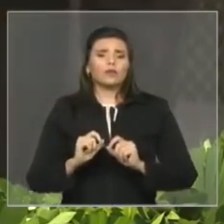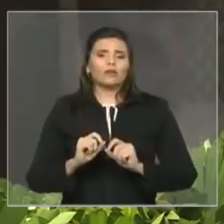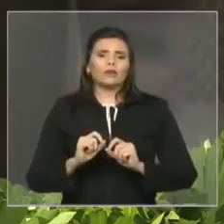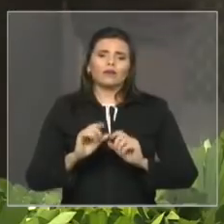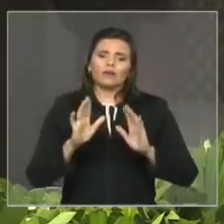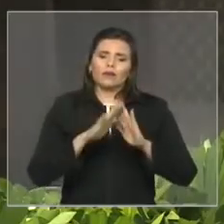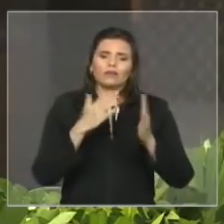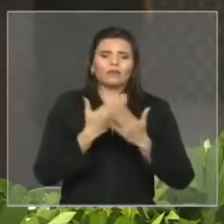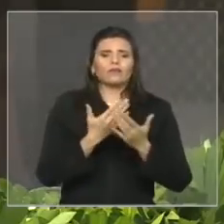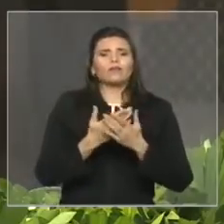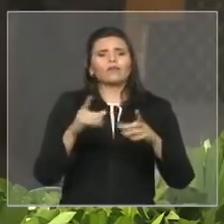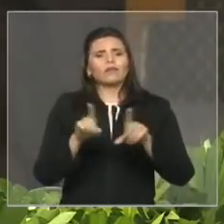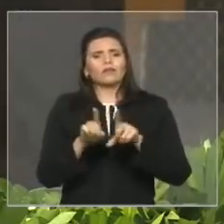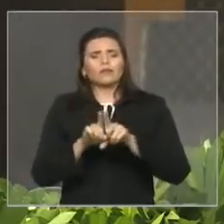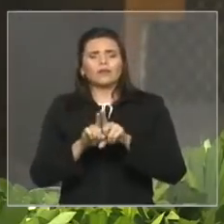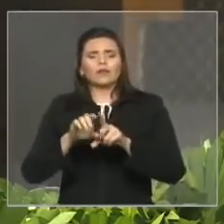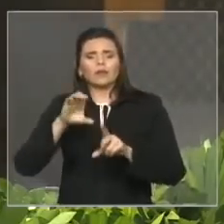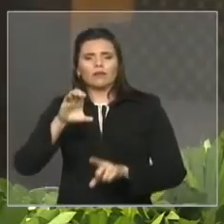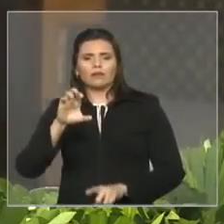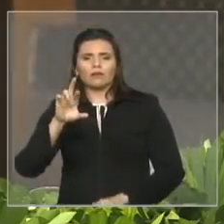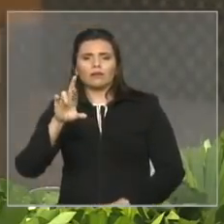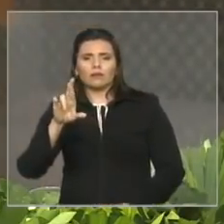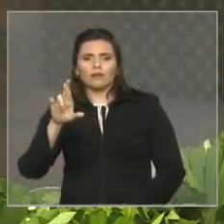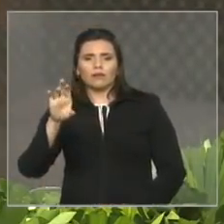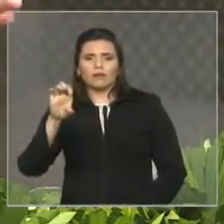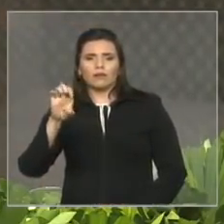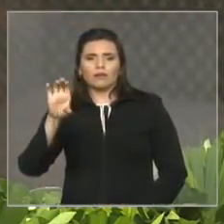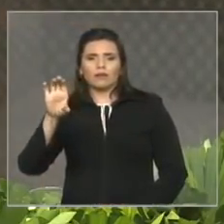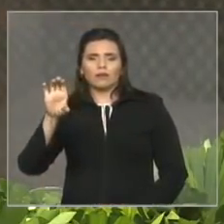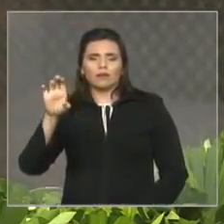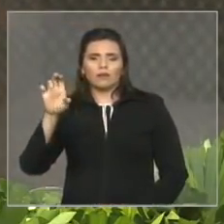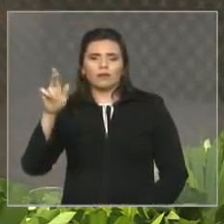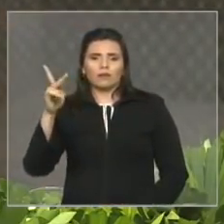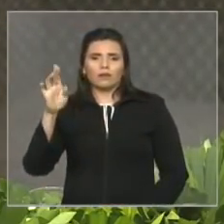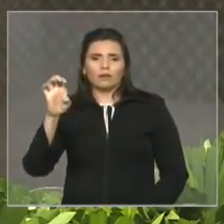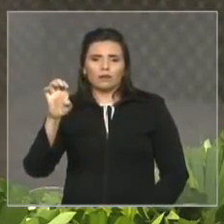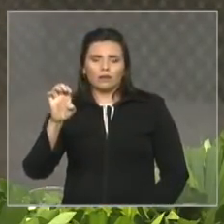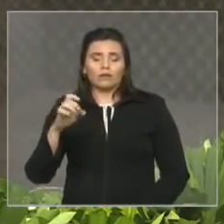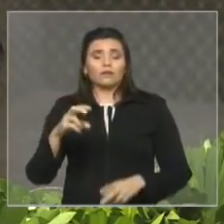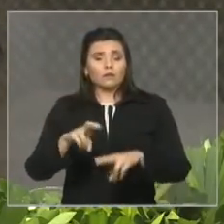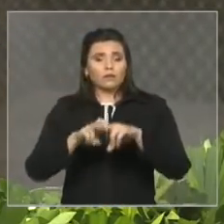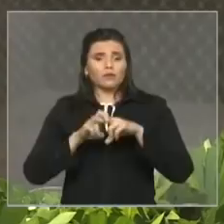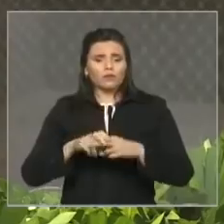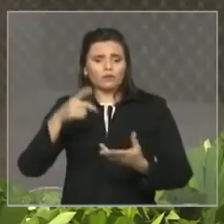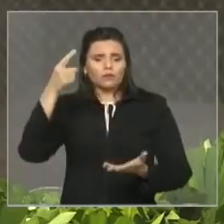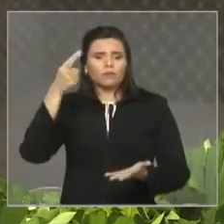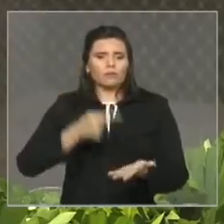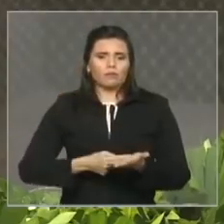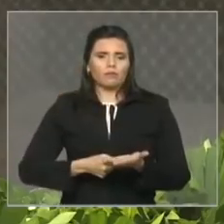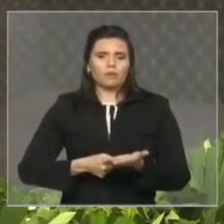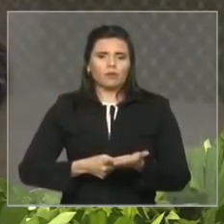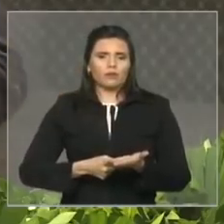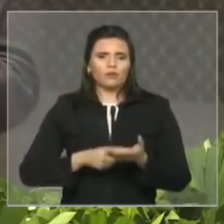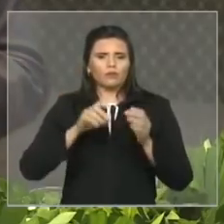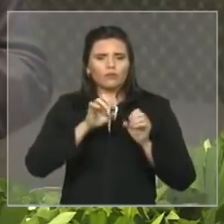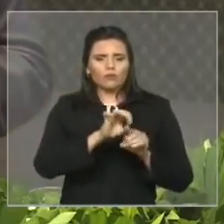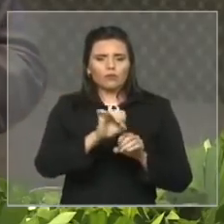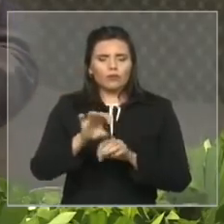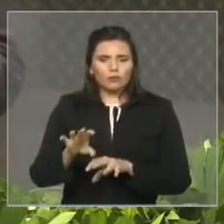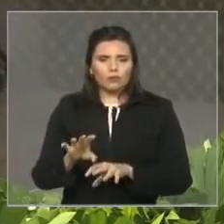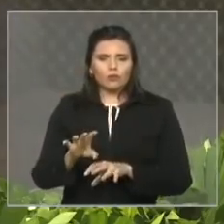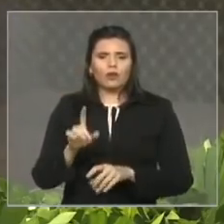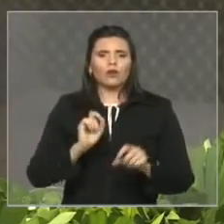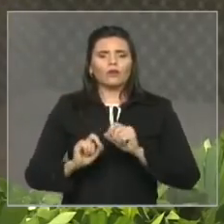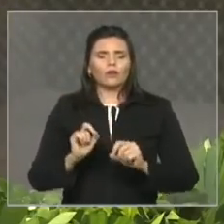creches e da educação infantil o propósito do pacto estadual pela aprendizagem é garantir que a secretaria de